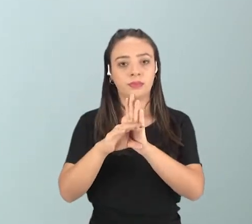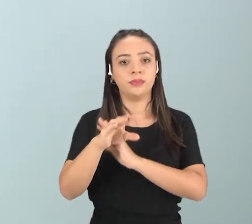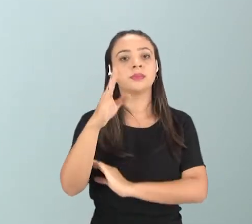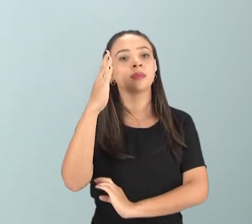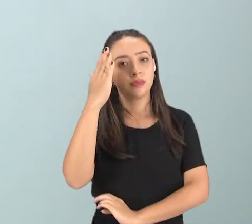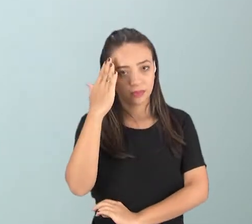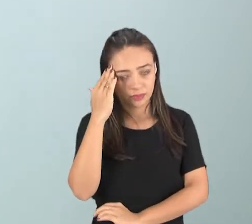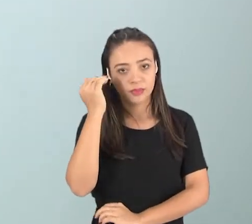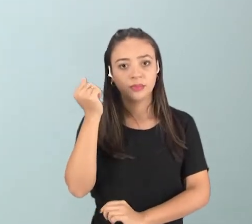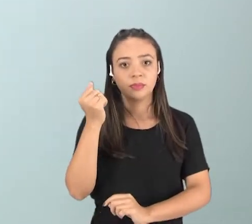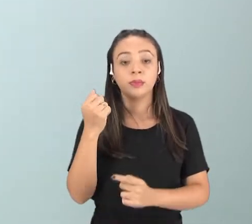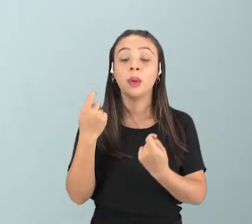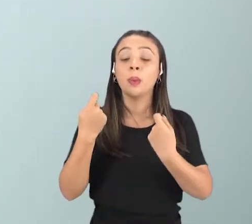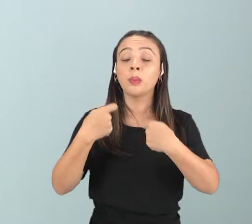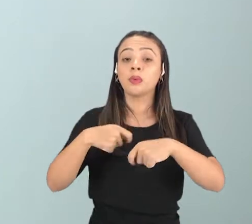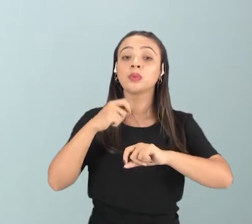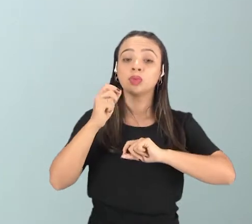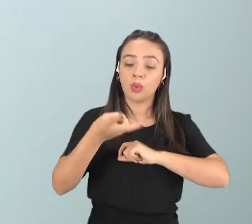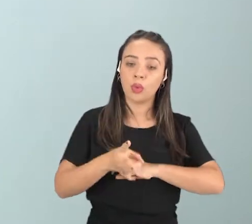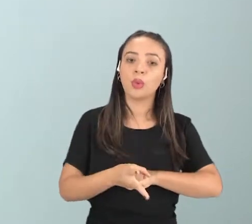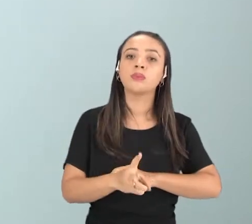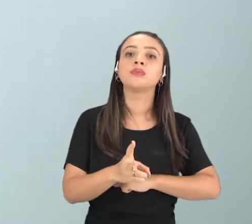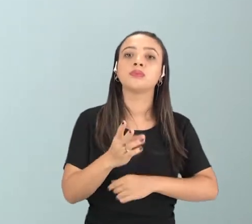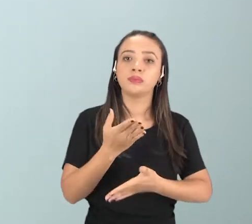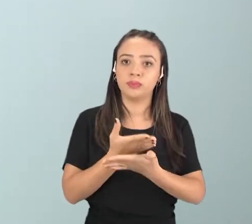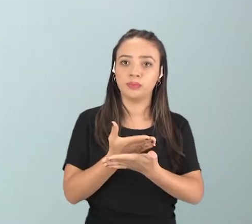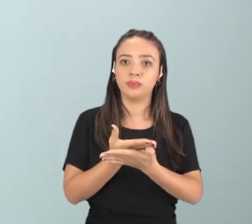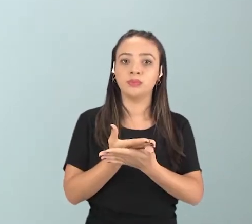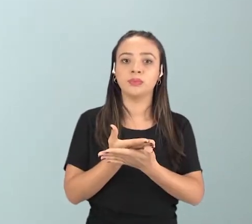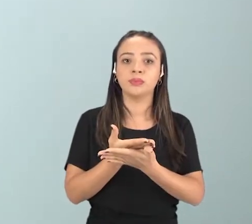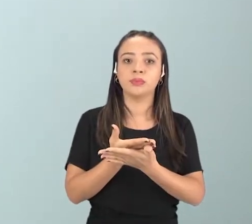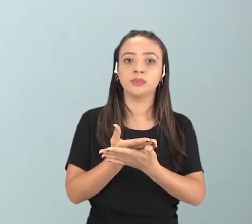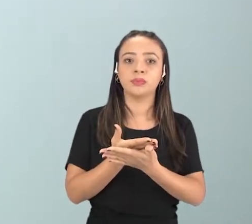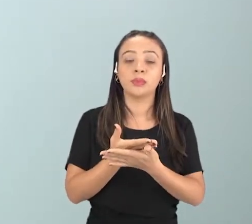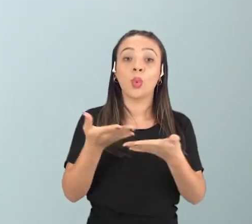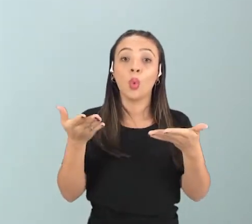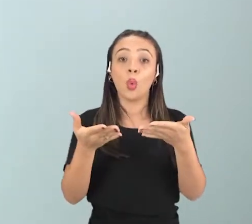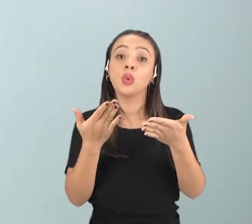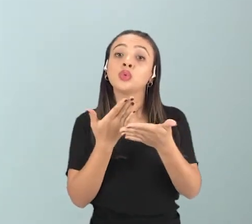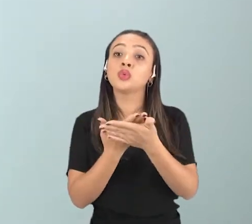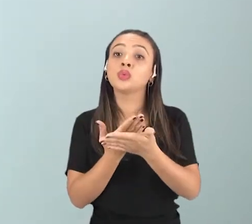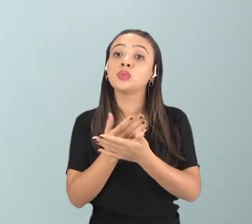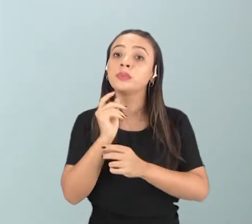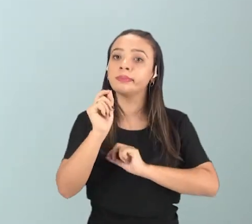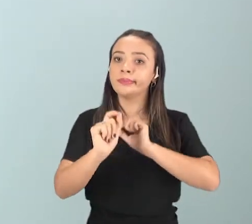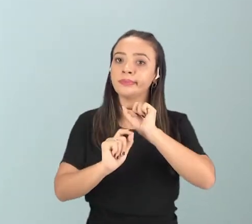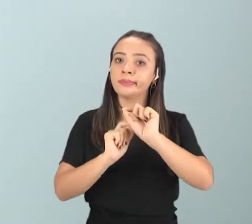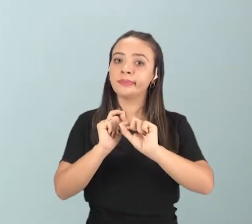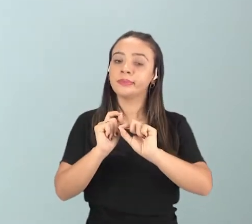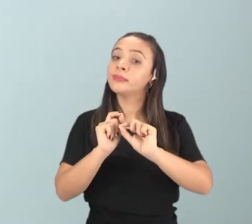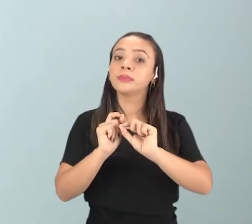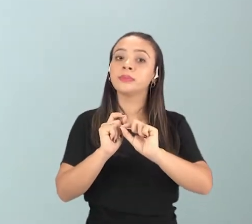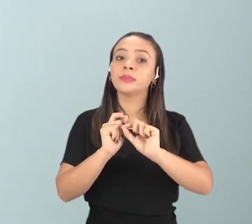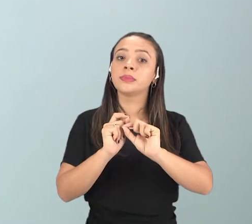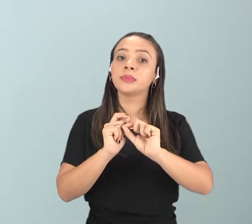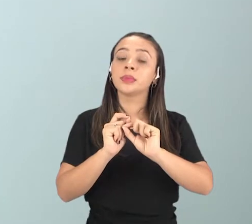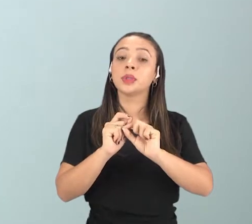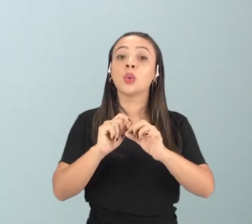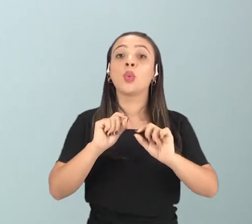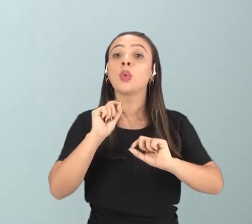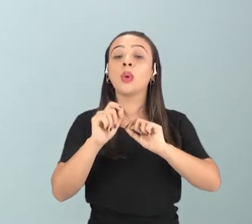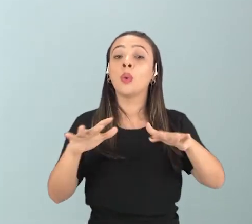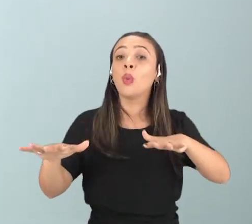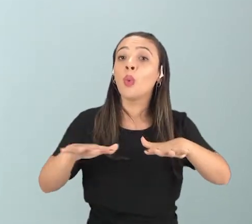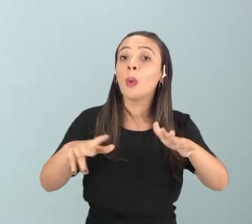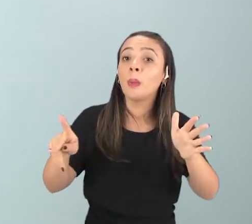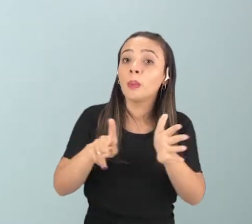para que a gente possa dar seguimento à aula de hoje. Na aula de hoje, nós vamos estudar quais são os movimentos cíclicos